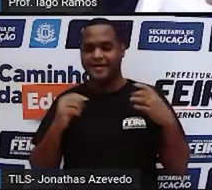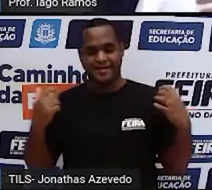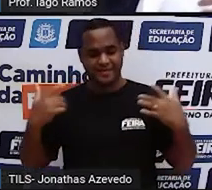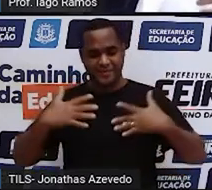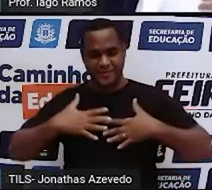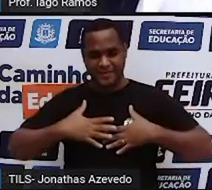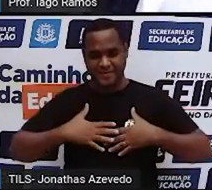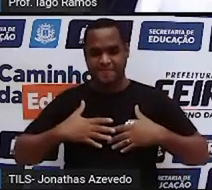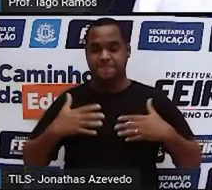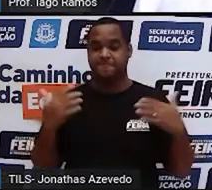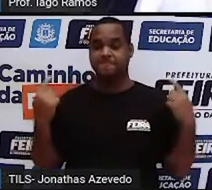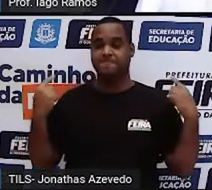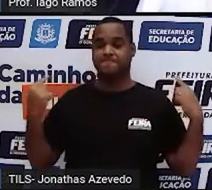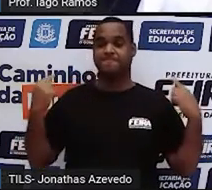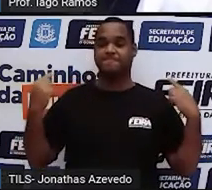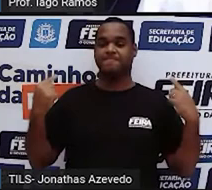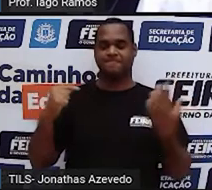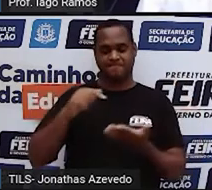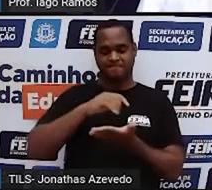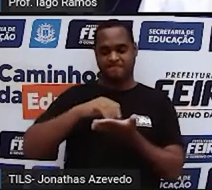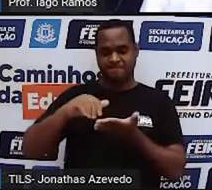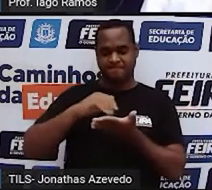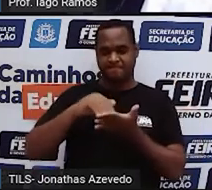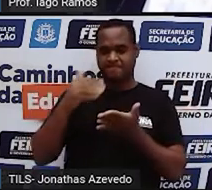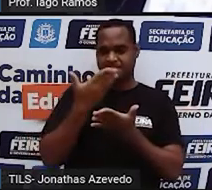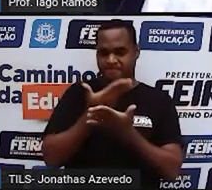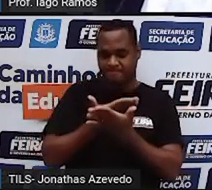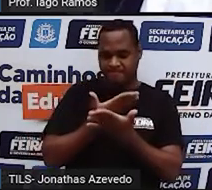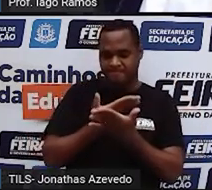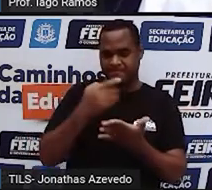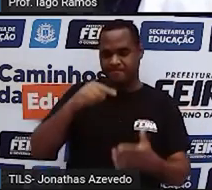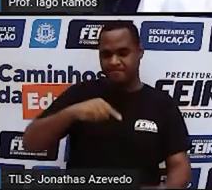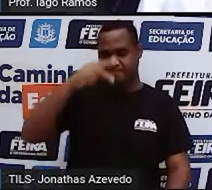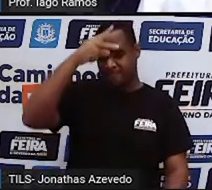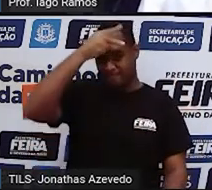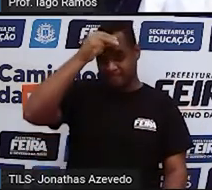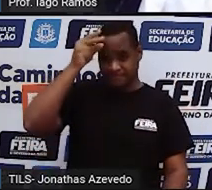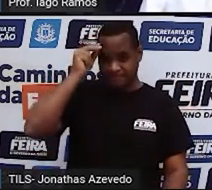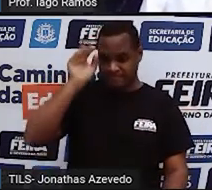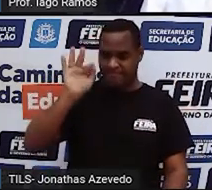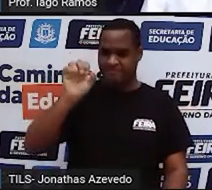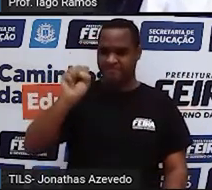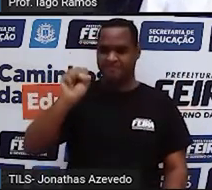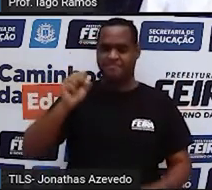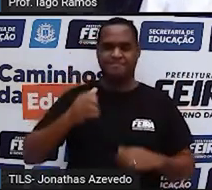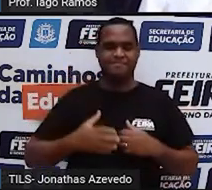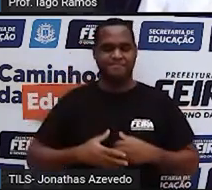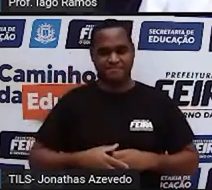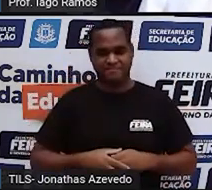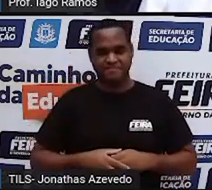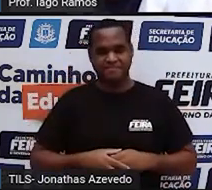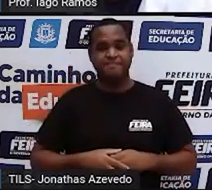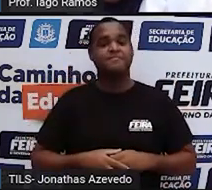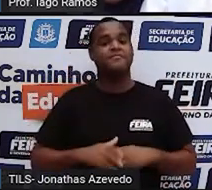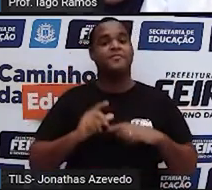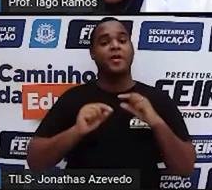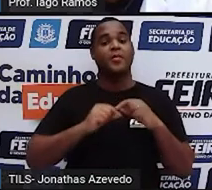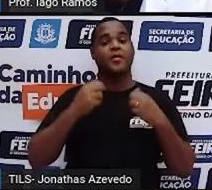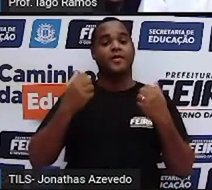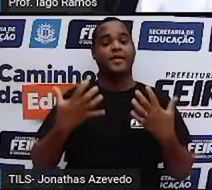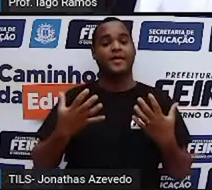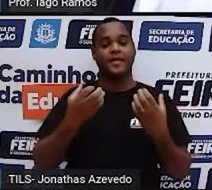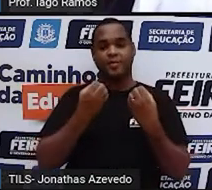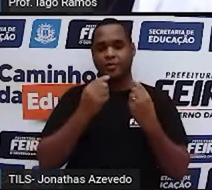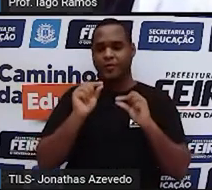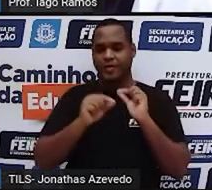Atrás de mim, o cartaz da Secretaria Municipal de Educação de Feira de Santana. Bom, e o que a gente tem